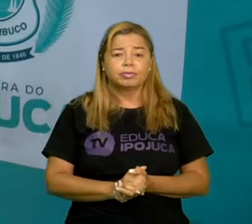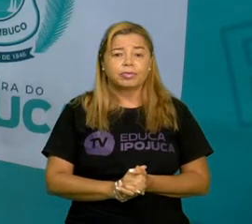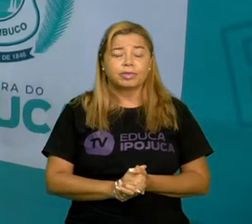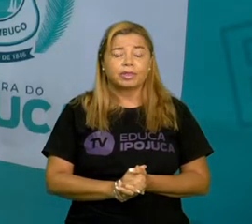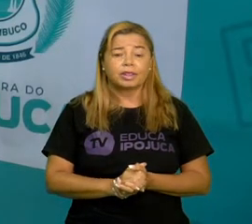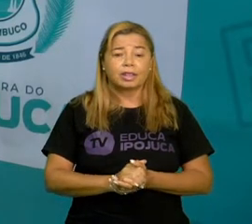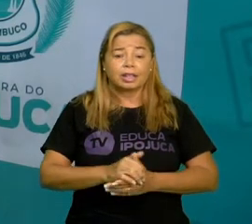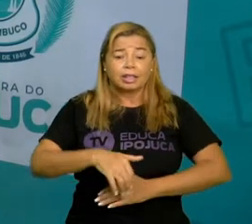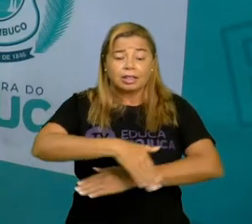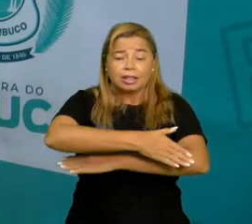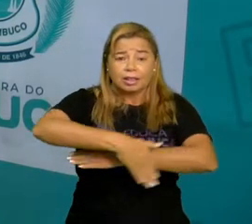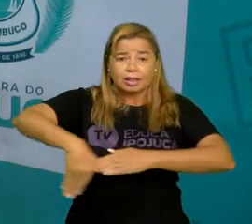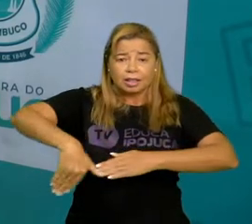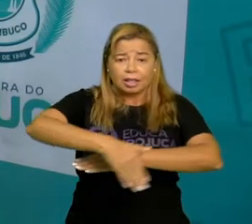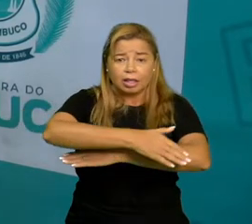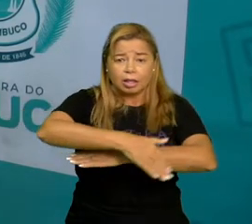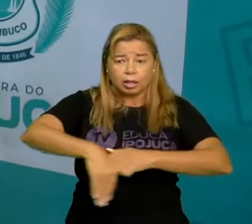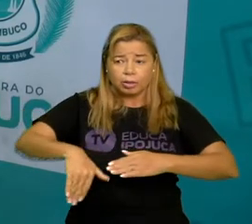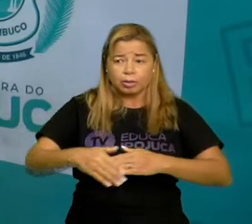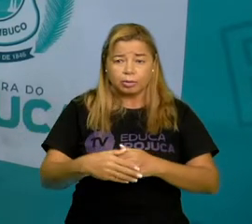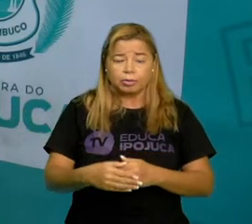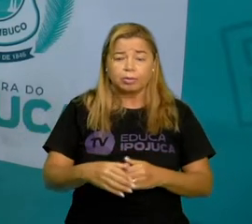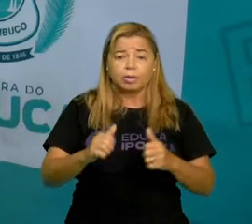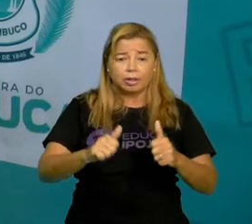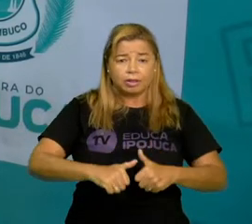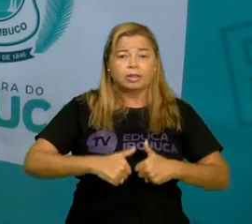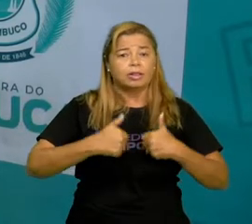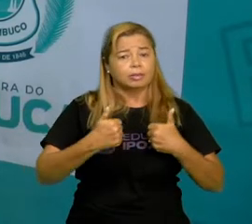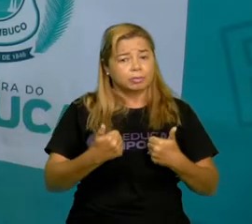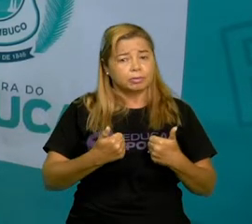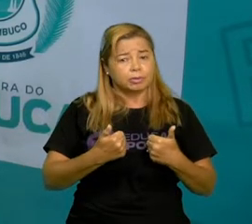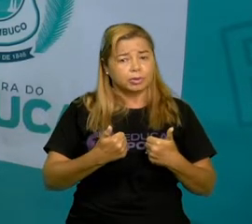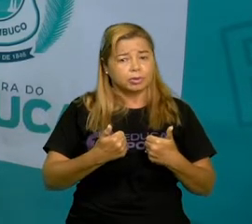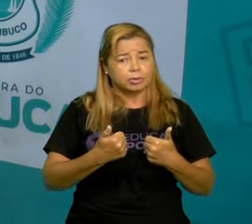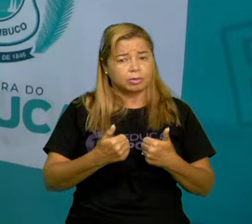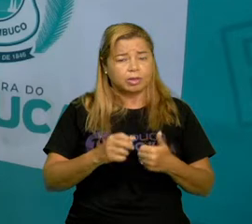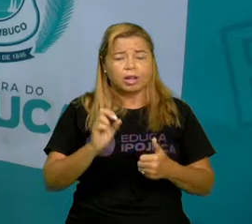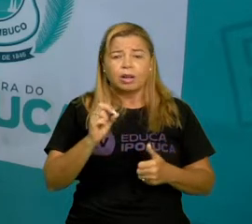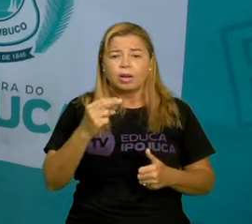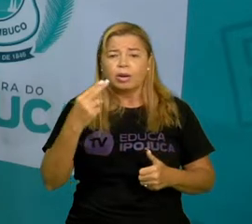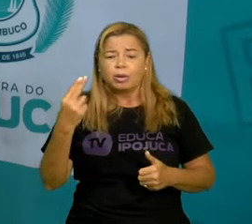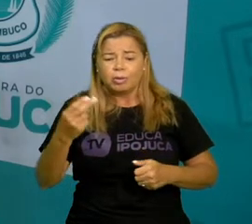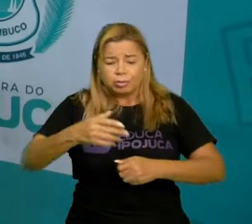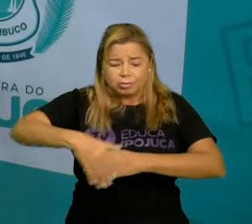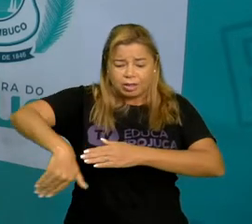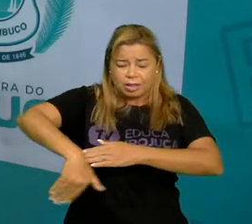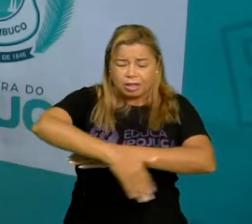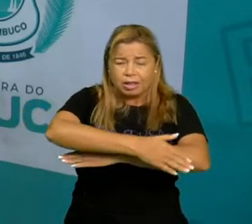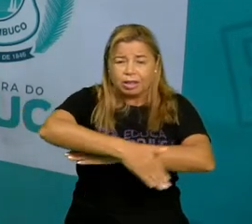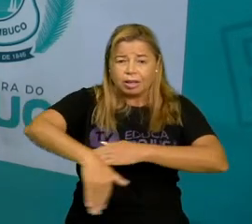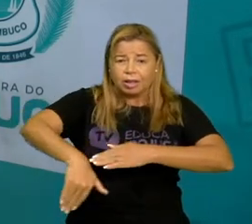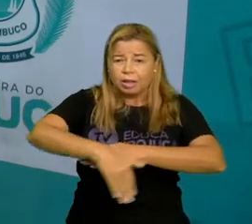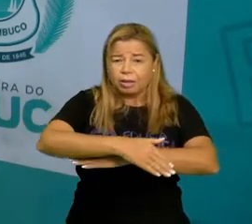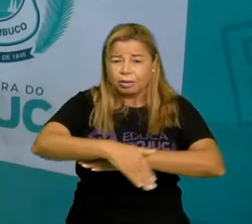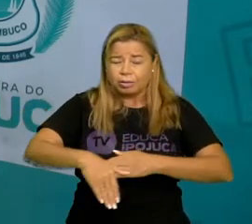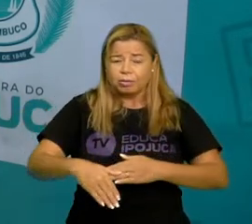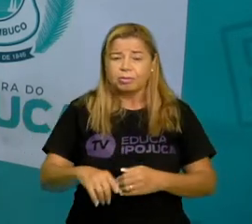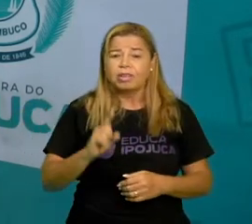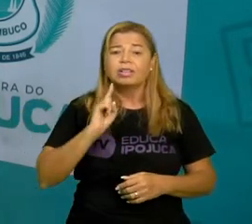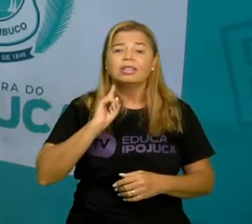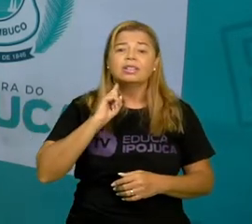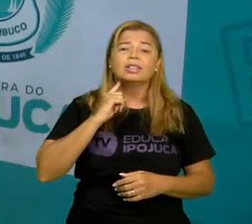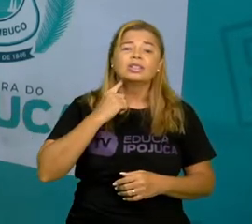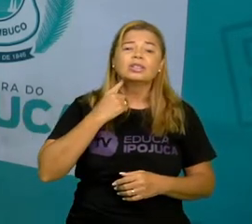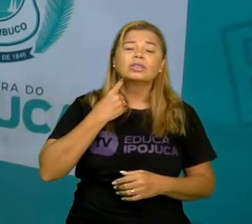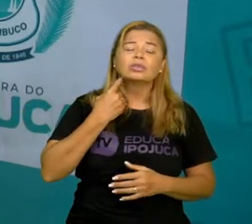na rua que você mora, tem saneamento básico? A rua que você mora, o esgoto, ela é por debaixo da rua,